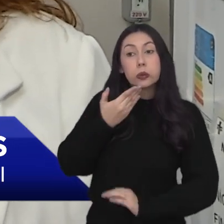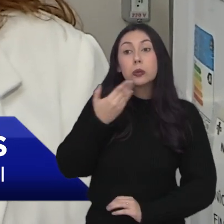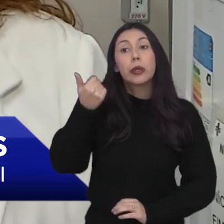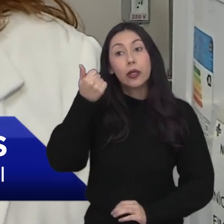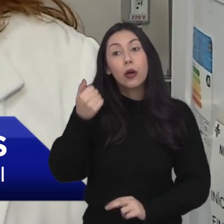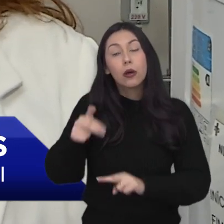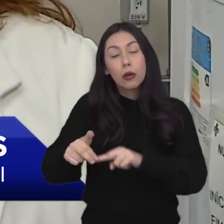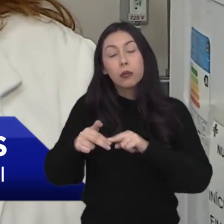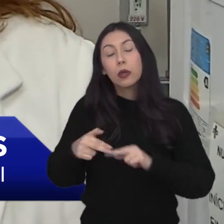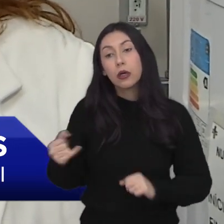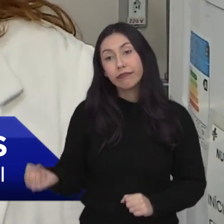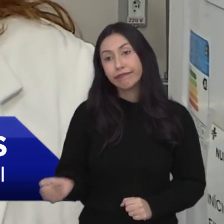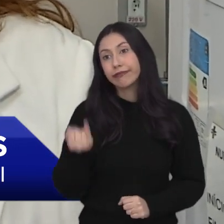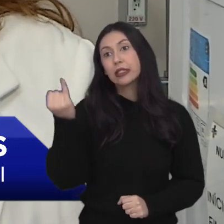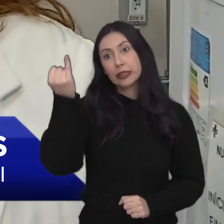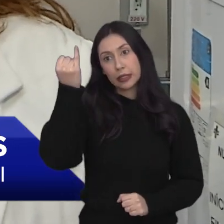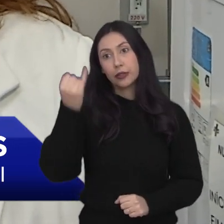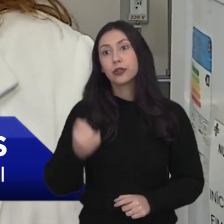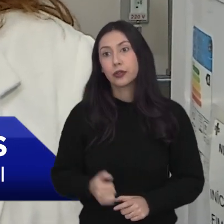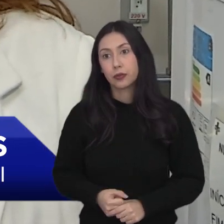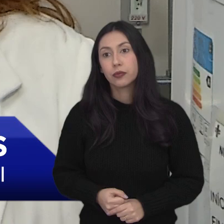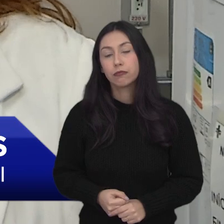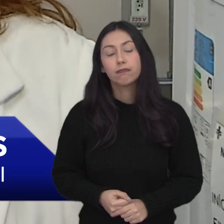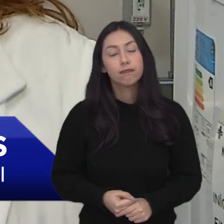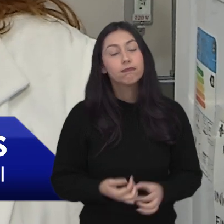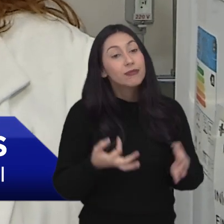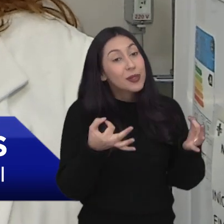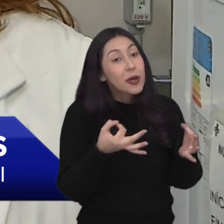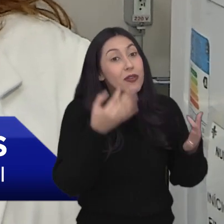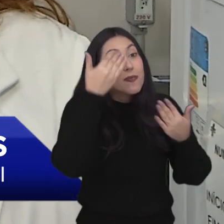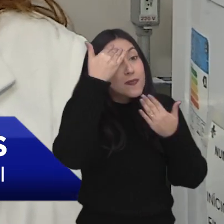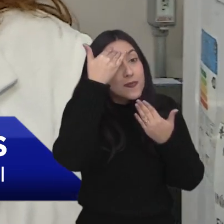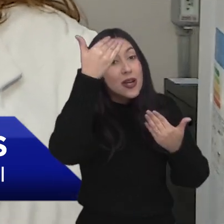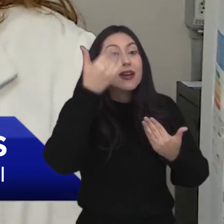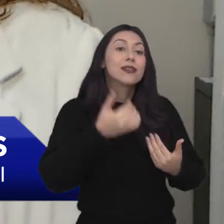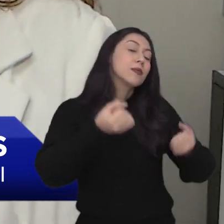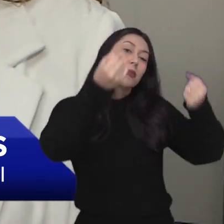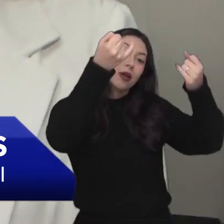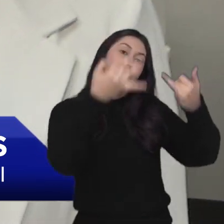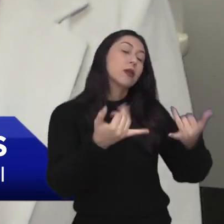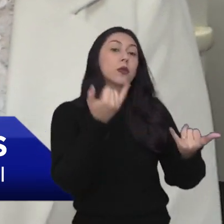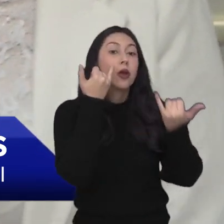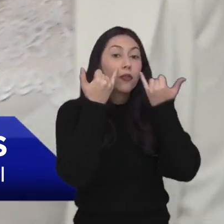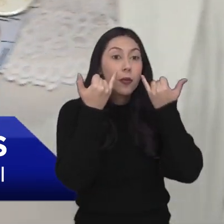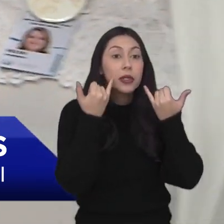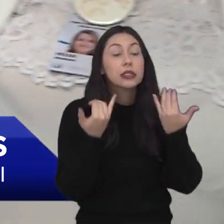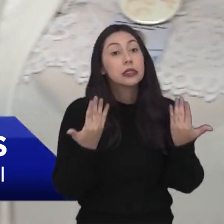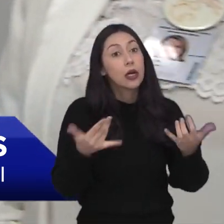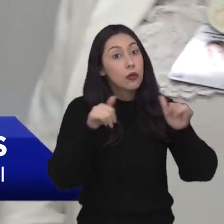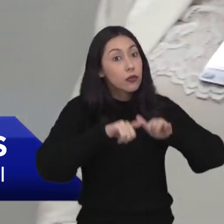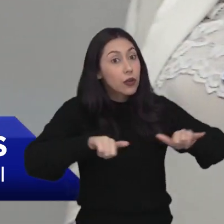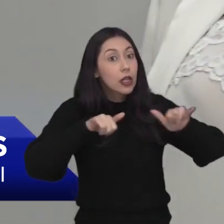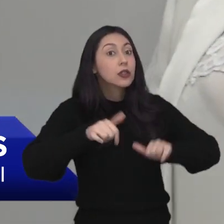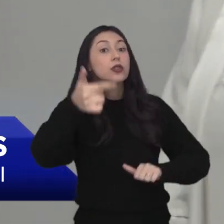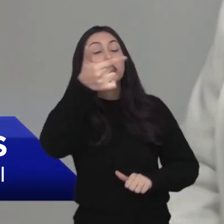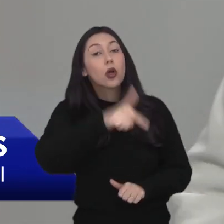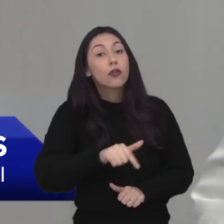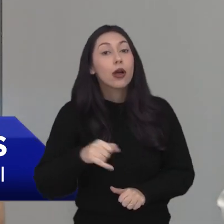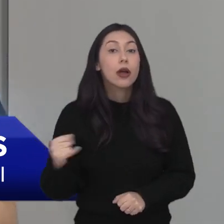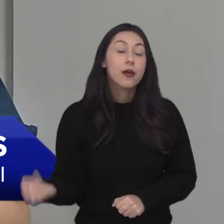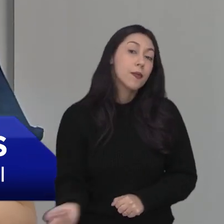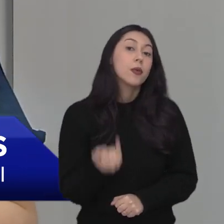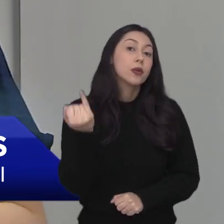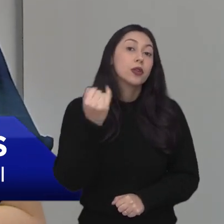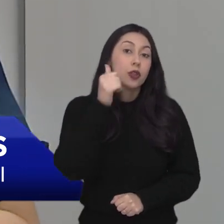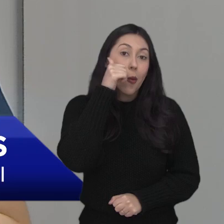no futuro. Então ele é essencial para a UTI neonatal. Perfeito, Ellen. Muito obrigada pelas informações. Estão reforçando o que a Ellen